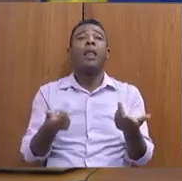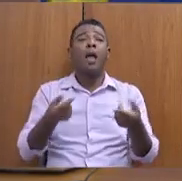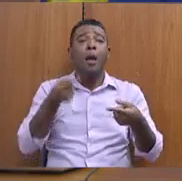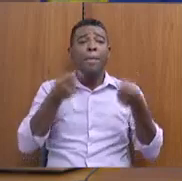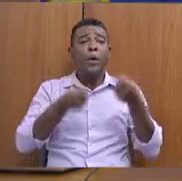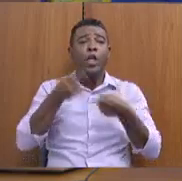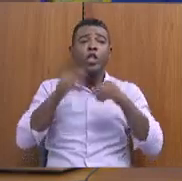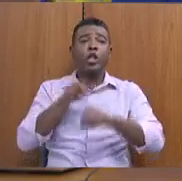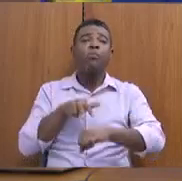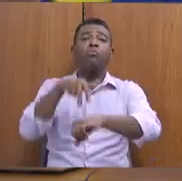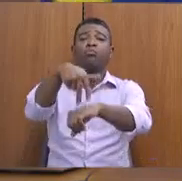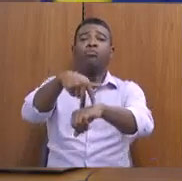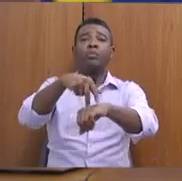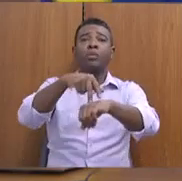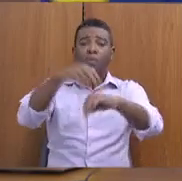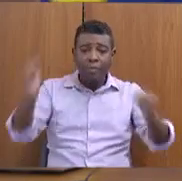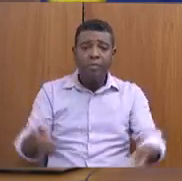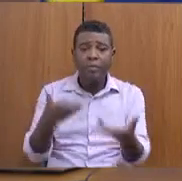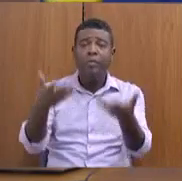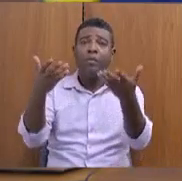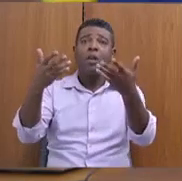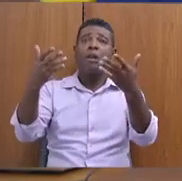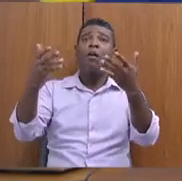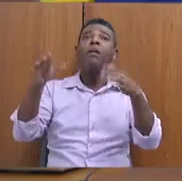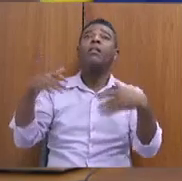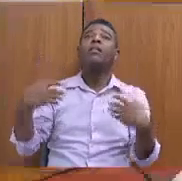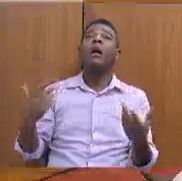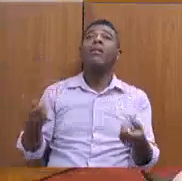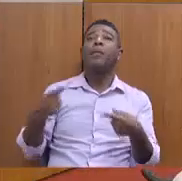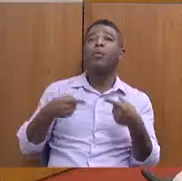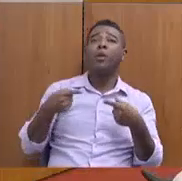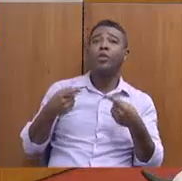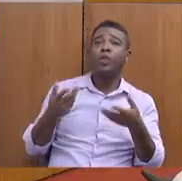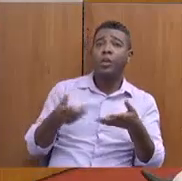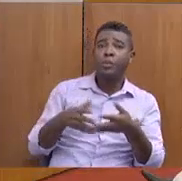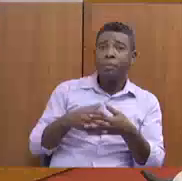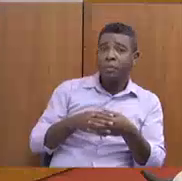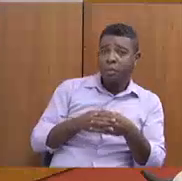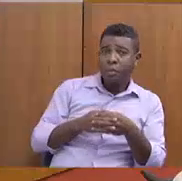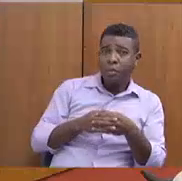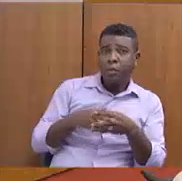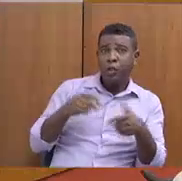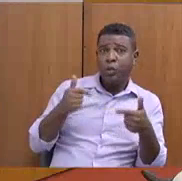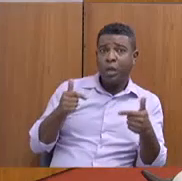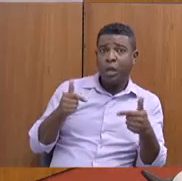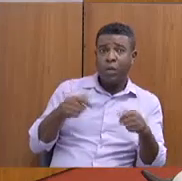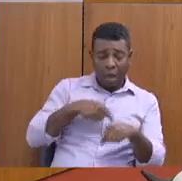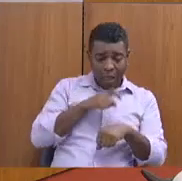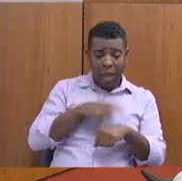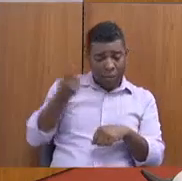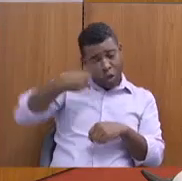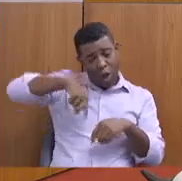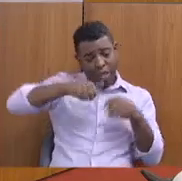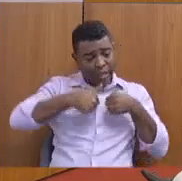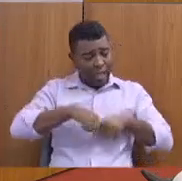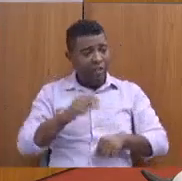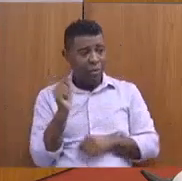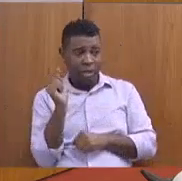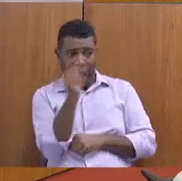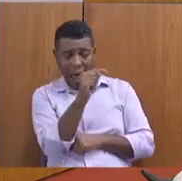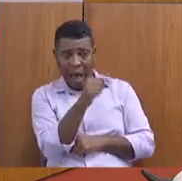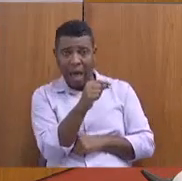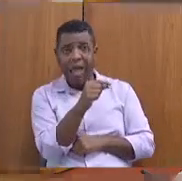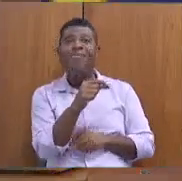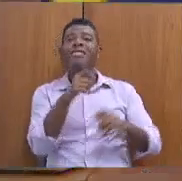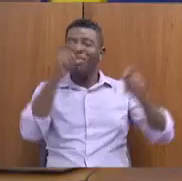E aí, Leninha, eu falo com muita propriedade, porque o tempo que nós estivemos lá, nós tivemos a capacidade de ser um dos maiores